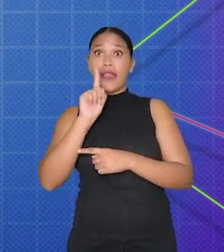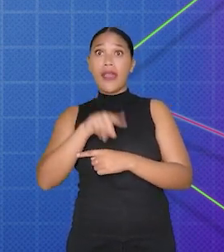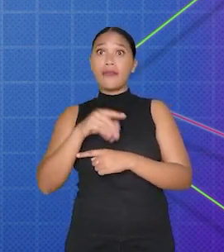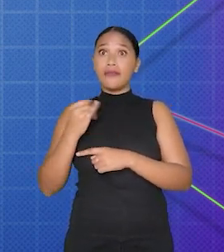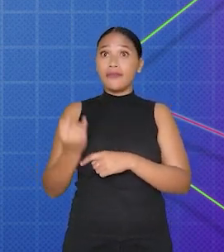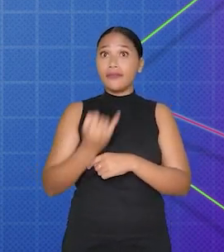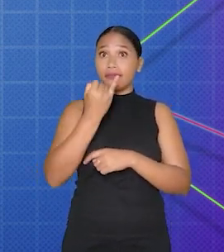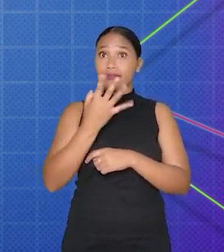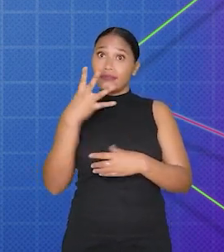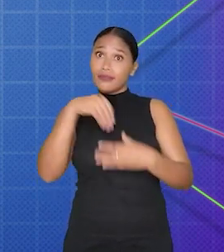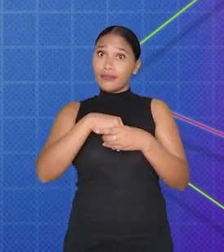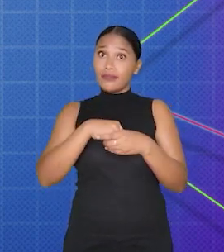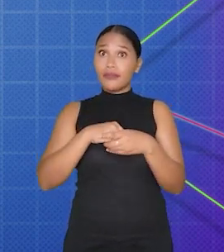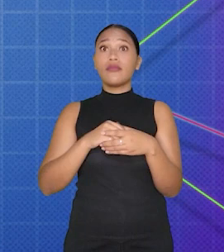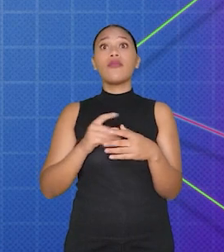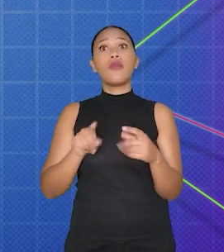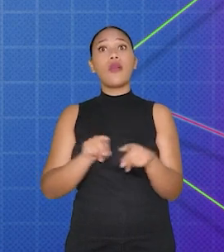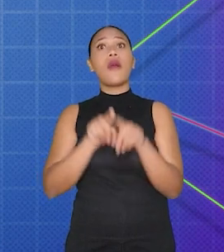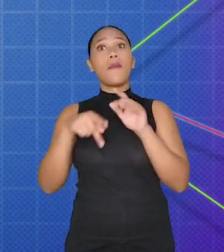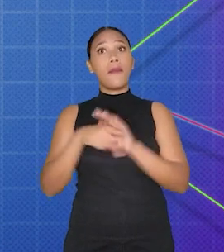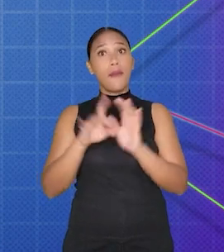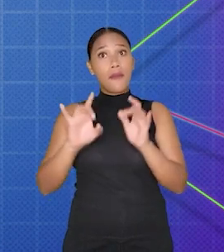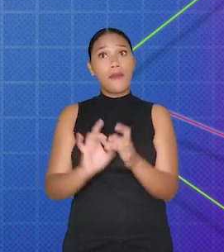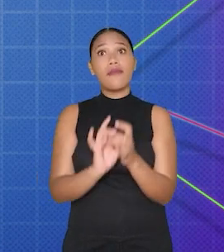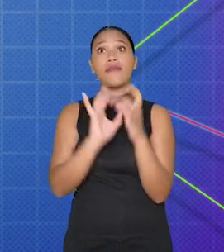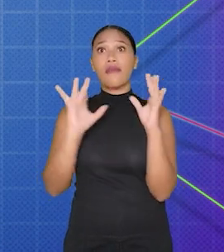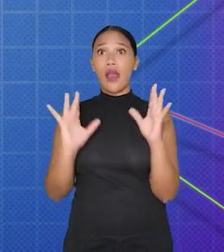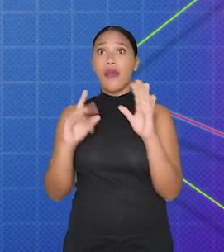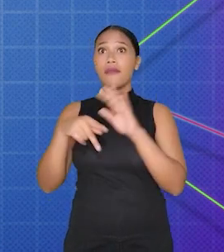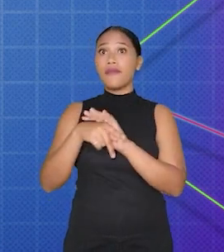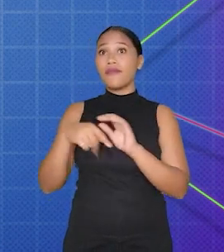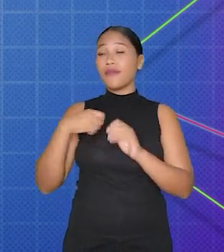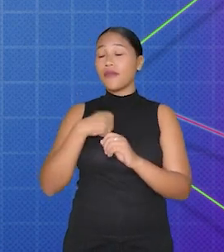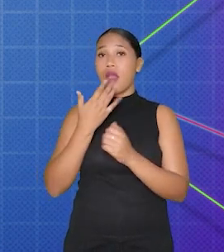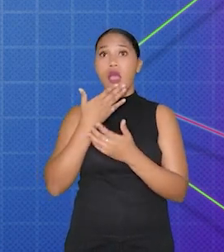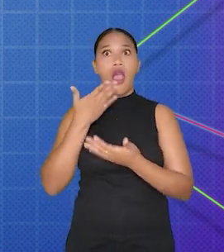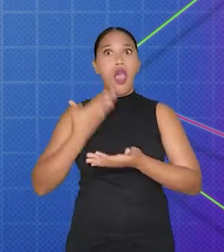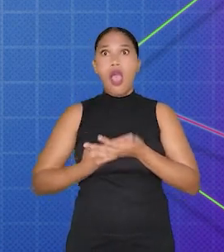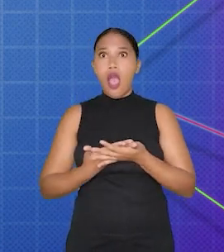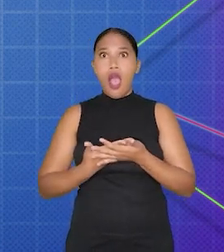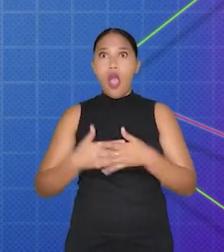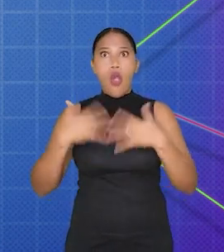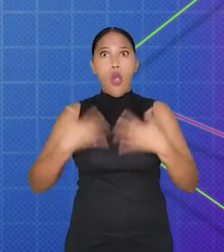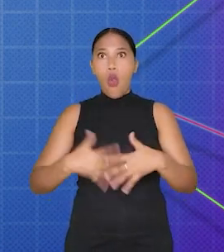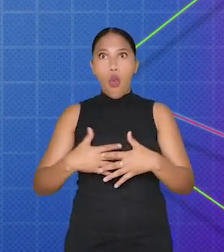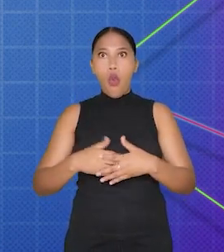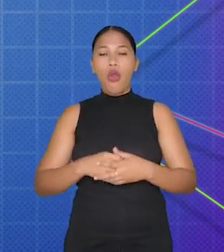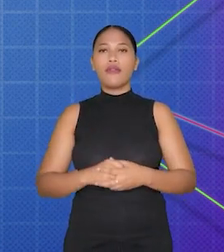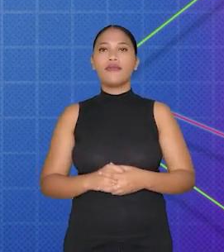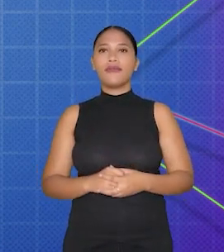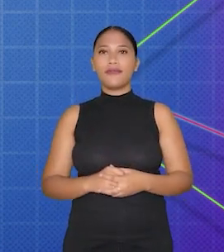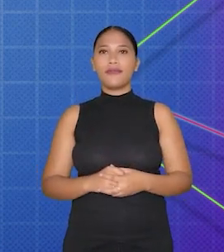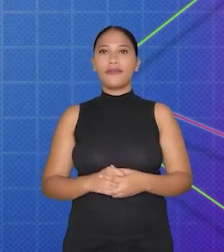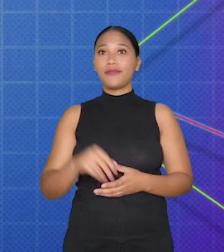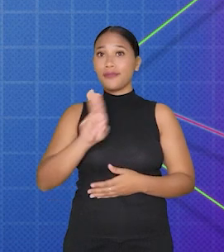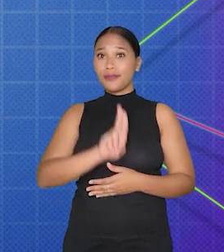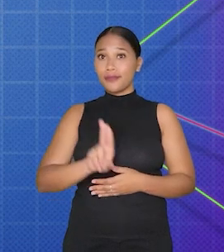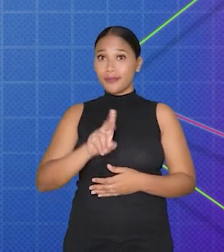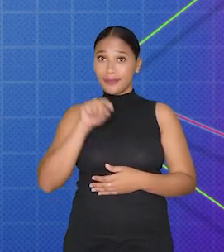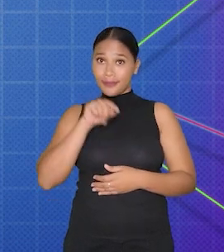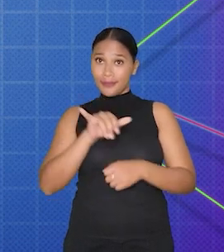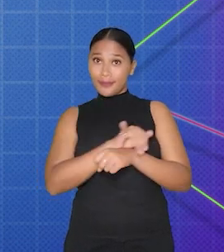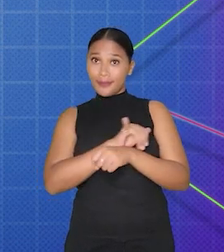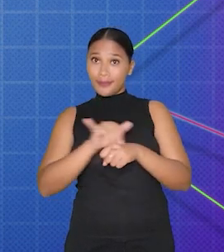funcionalidade importante do Construct, que possibilita a criação de jogos visualmente impressionantes e interativos. Com a